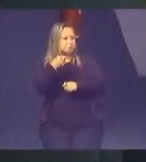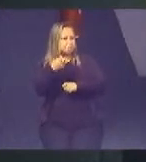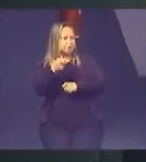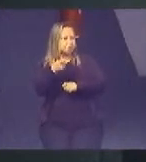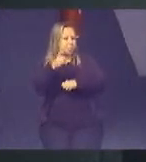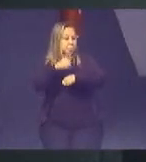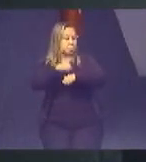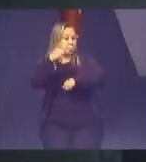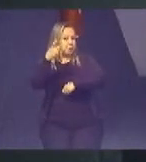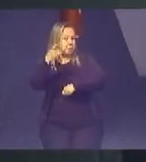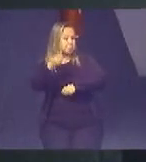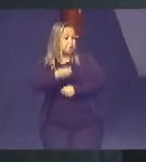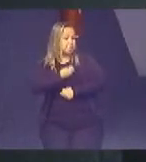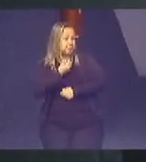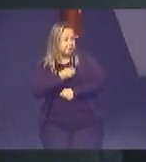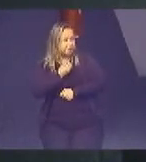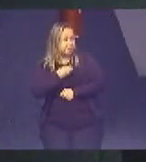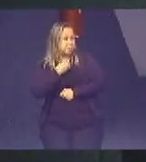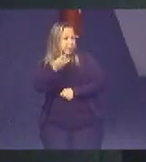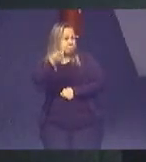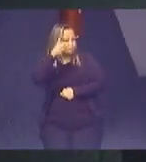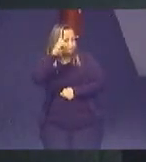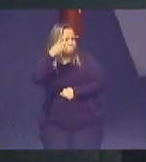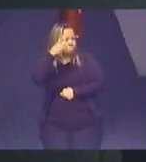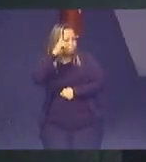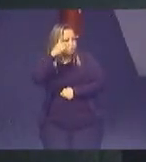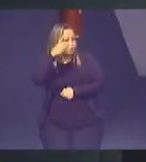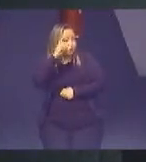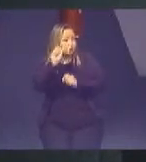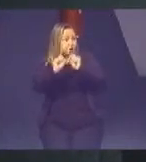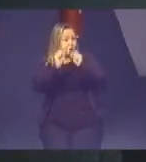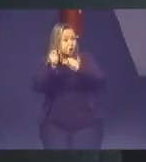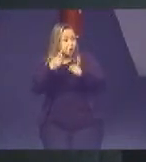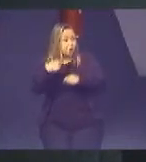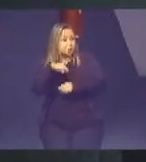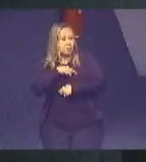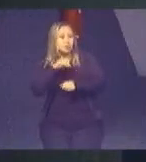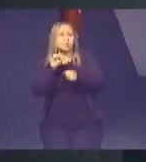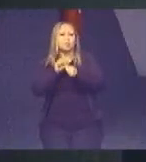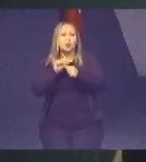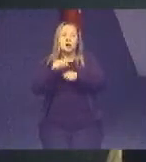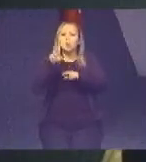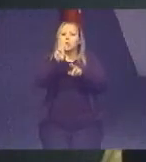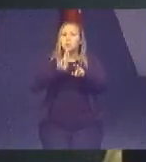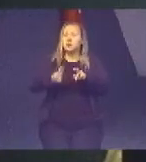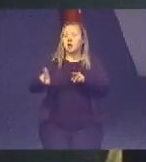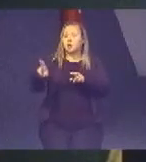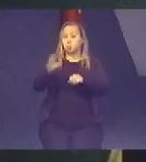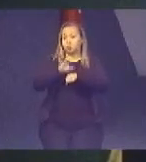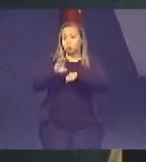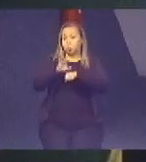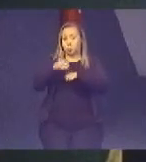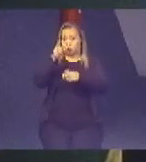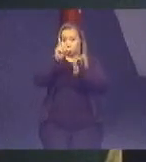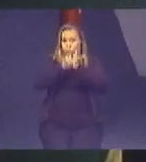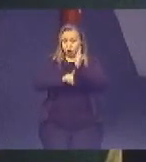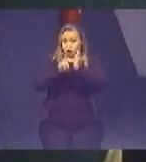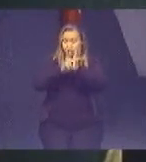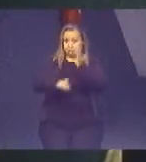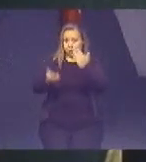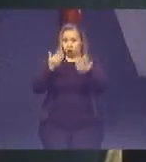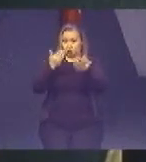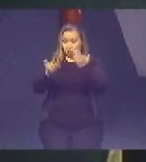temos que vivenciar o dia a dia e é o que nós fazemos com universitários do curso de direito de psicologia,